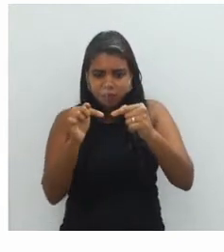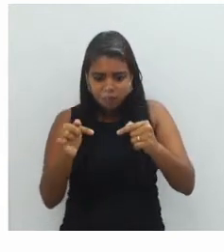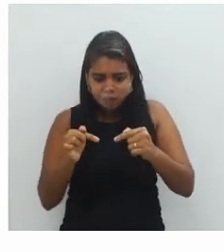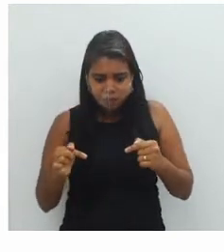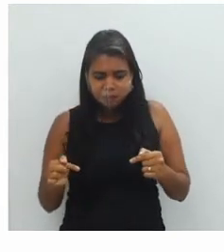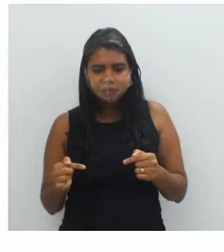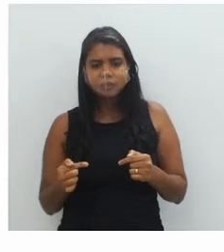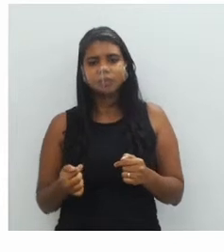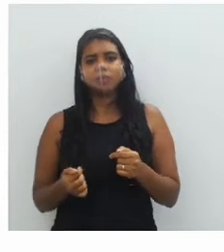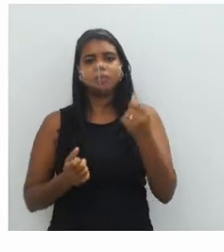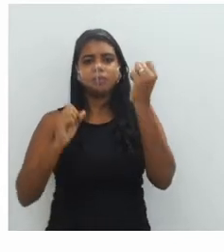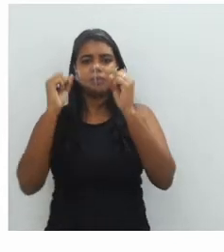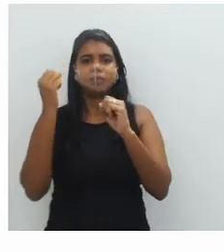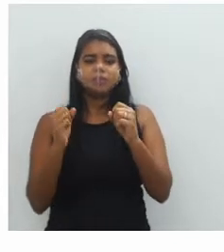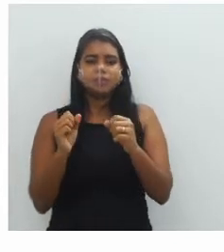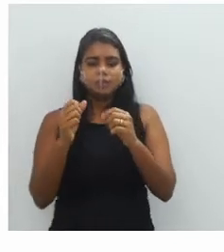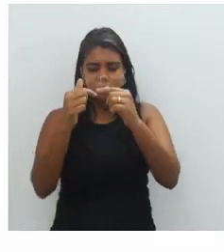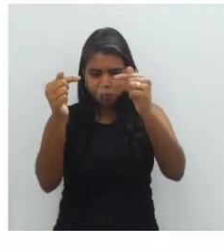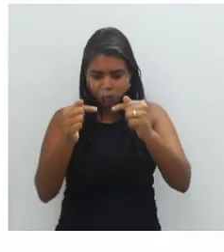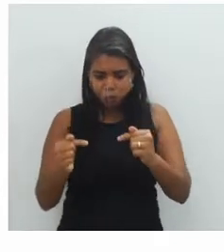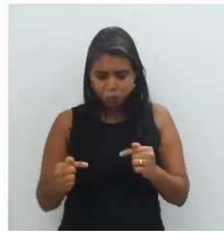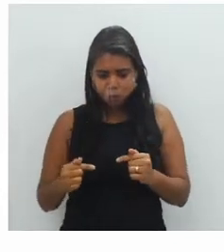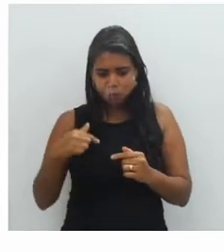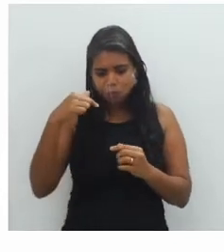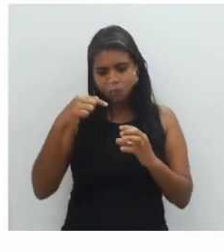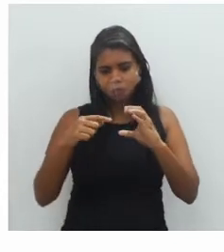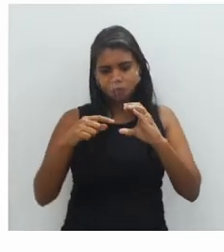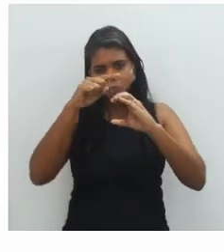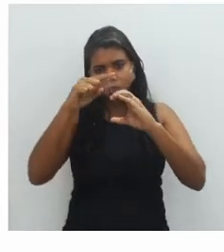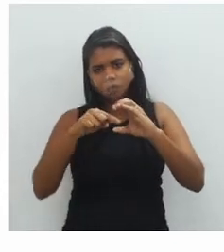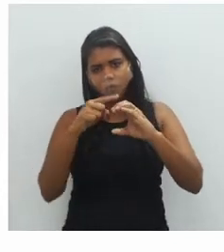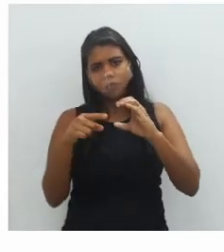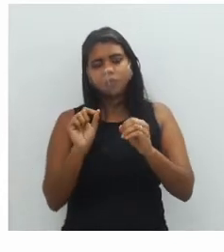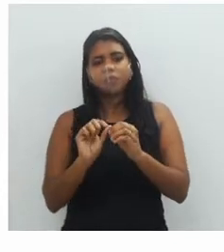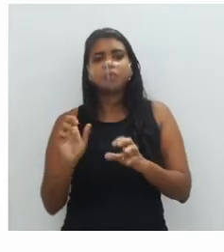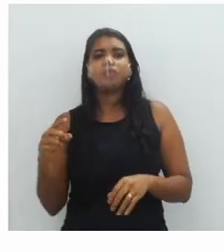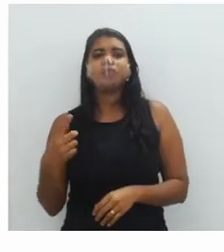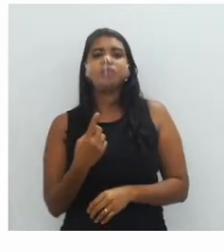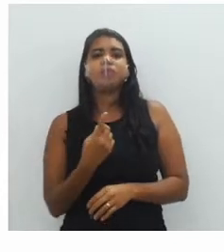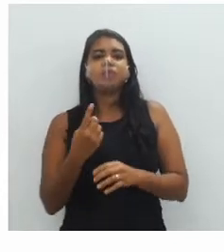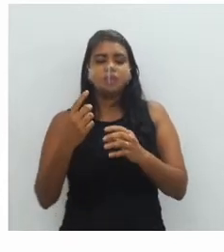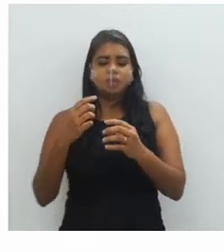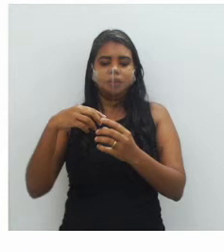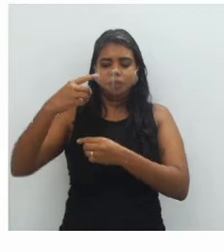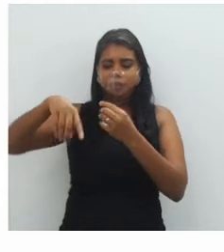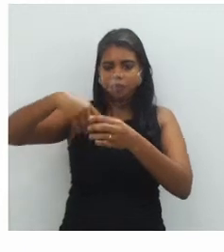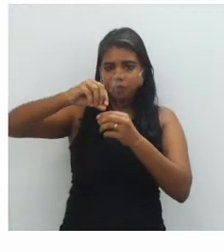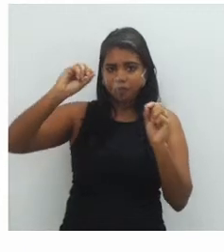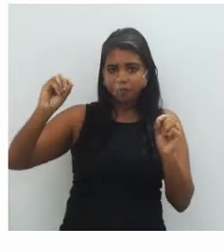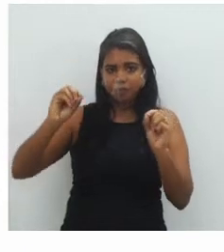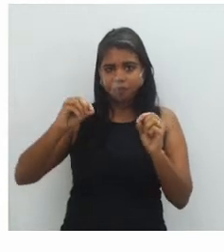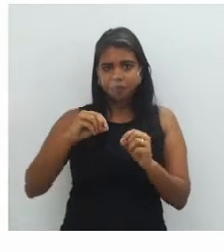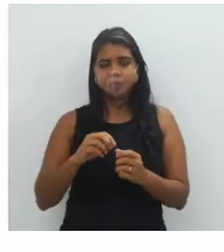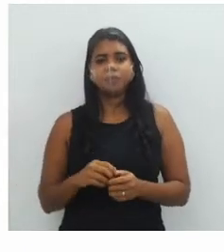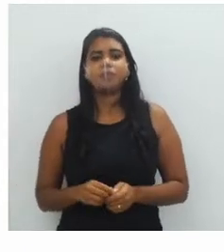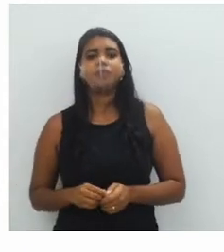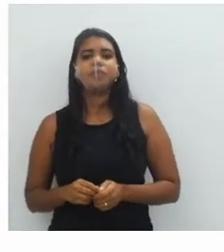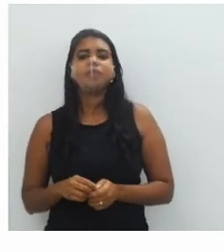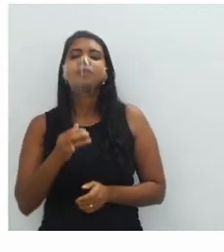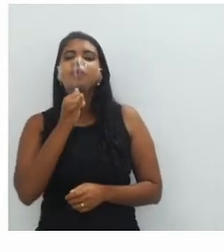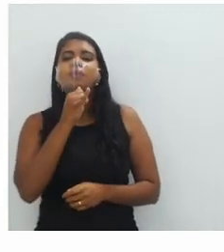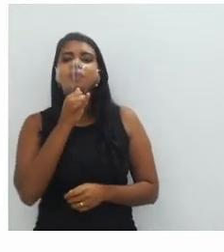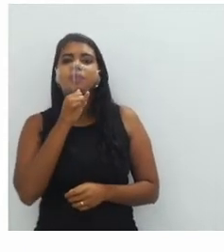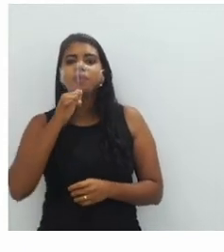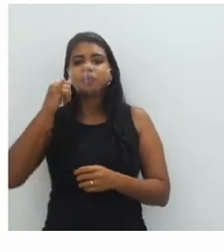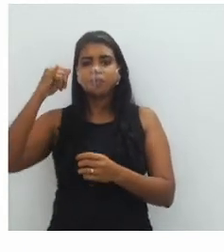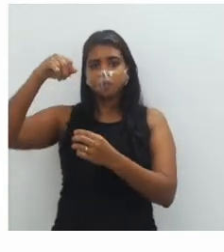maquinário, ele também é uma textura artificial. E nós? Aqui na foto, vocês têm um exemplo